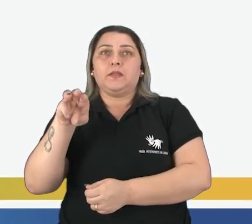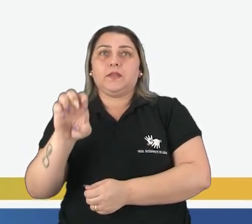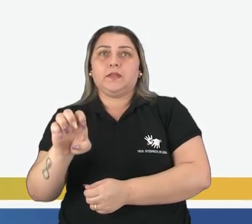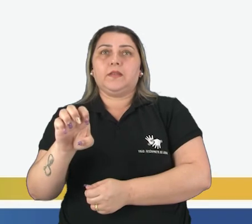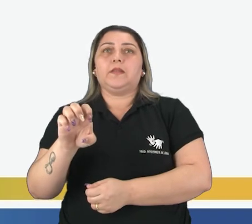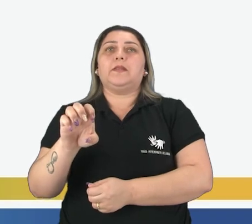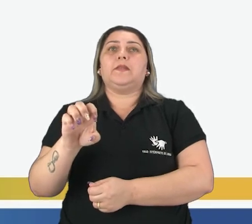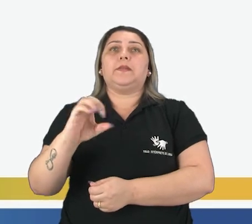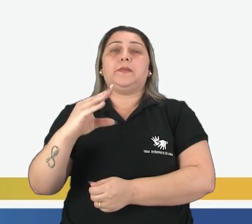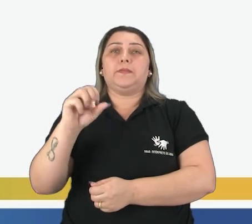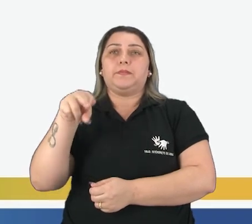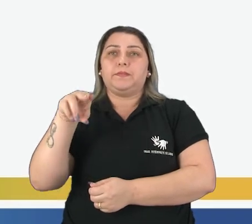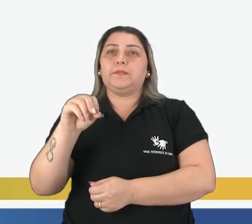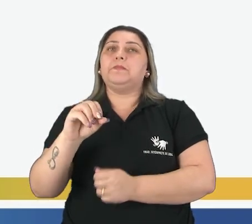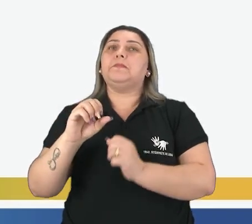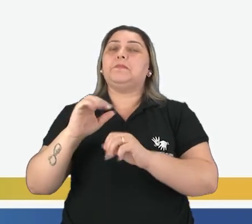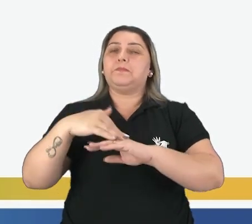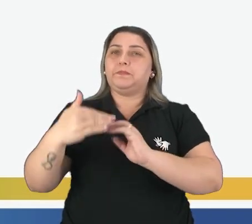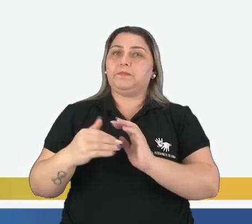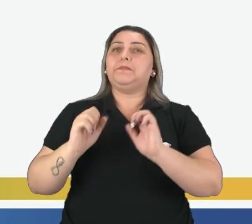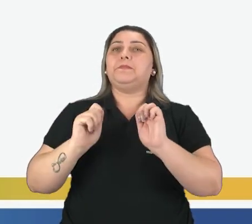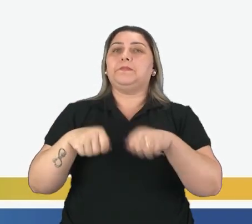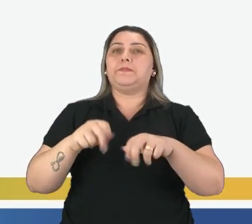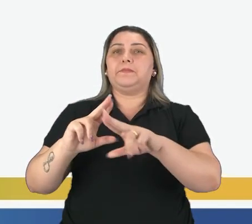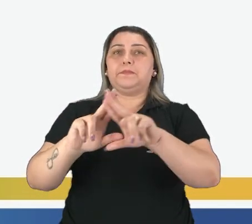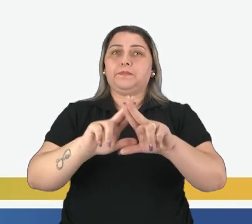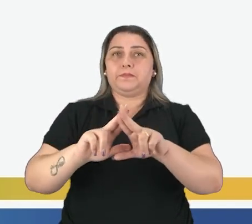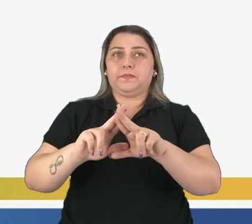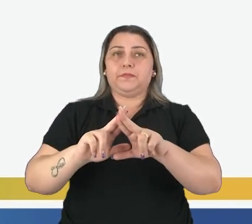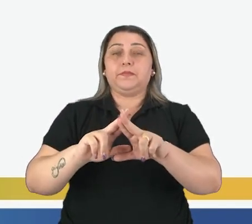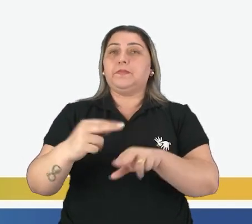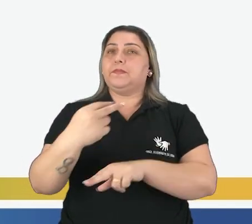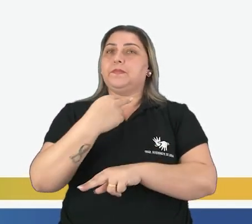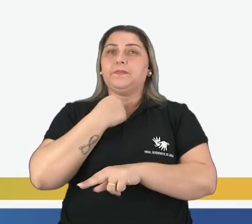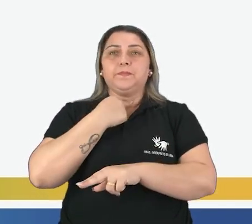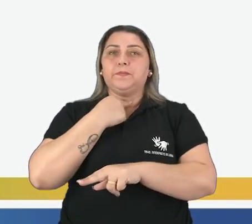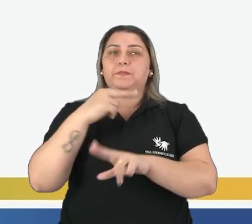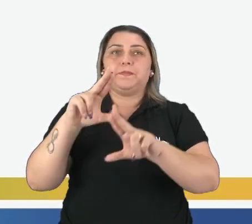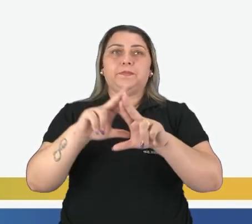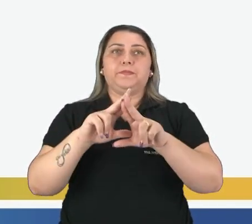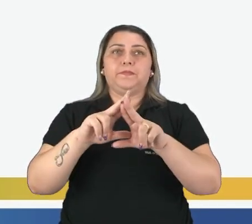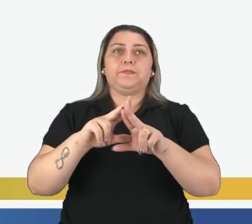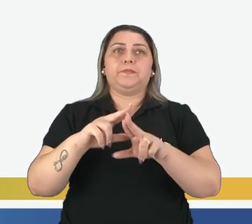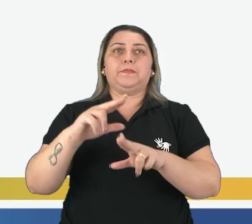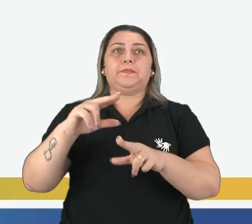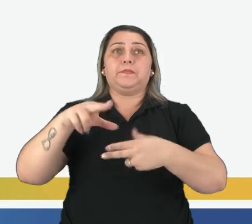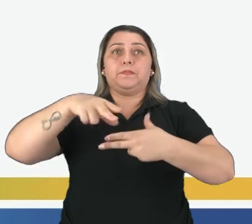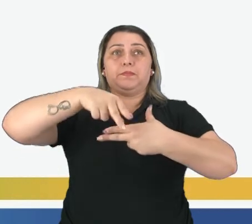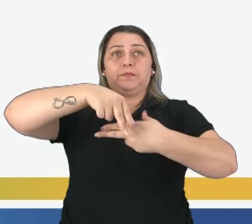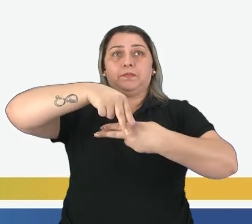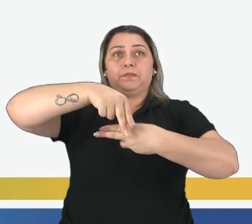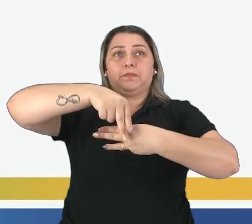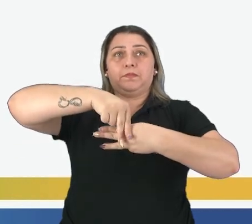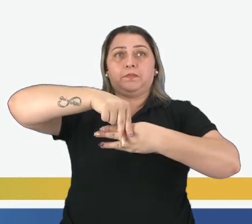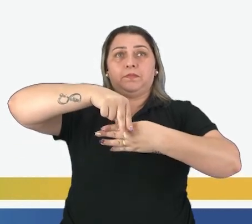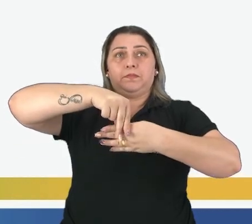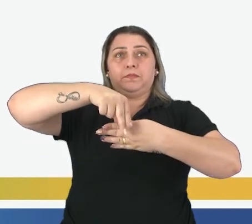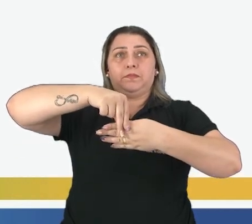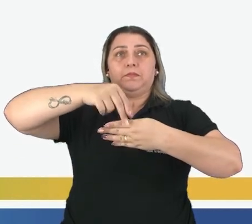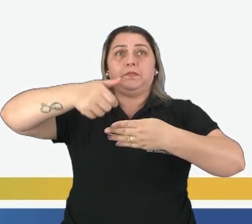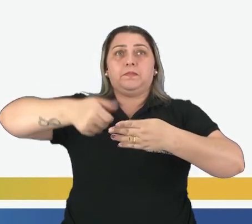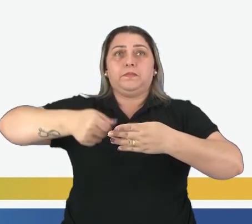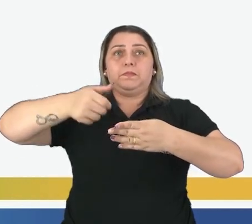arames, tudo isso pode ser reciclado. Agora, os não recicláveis, nos exemplos aí, o clipzinho que a gente usa, os